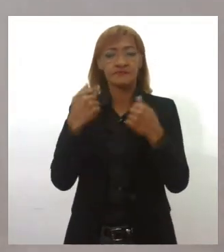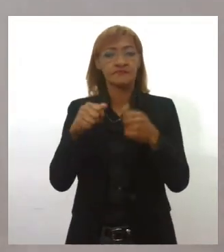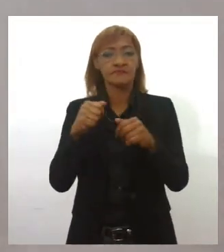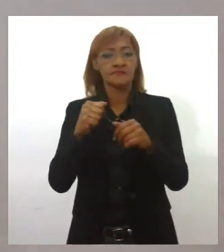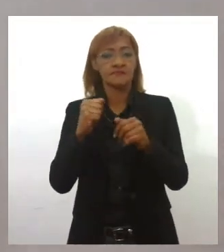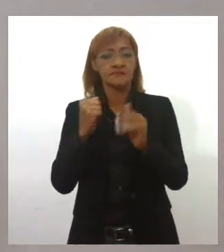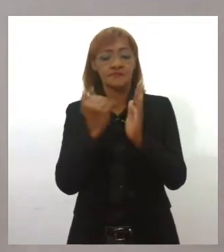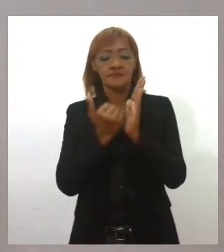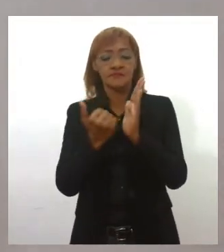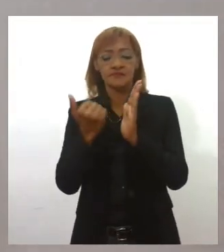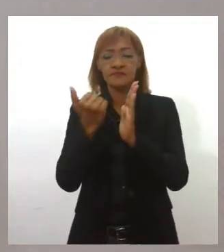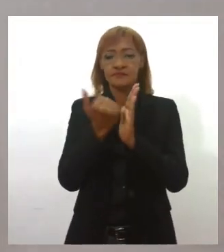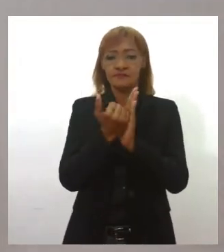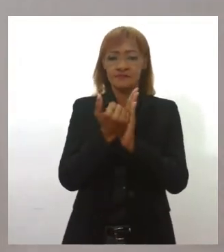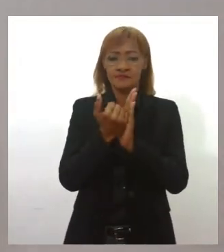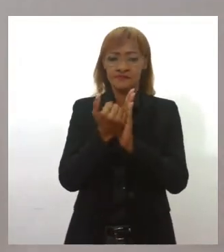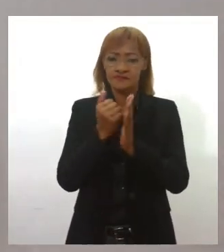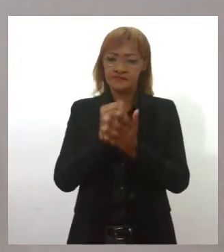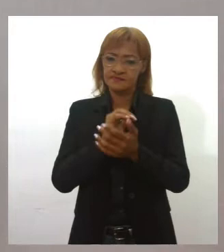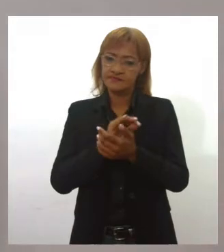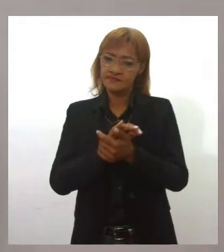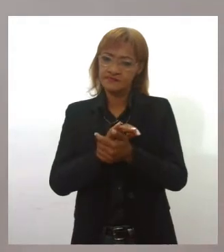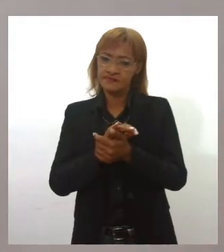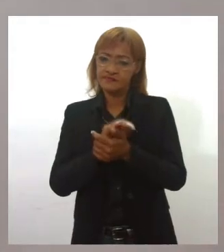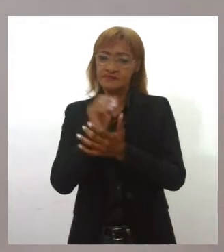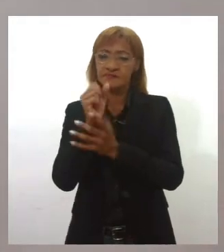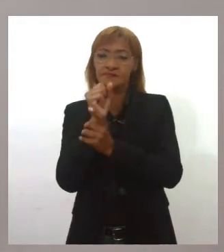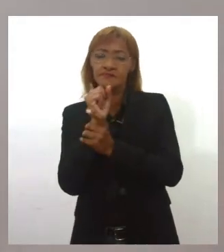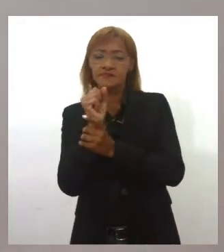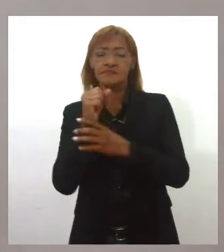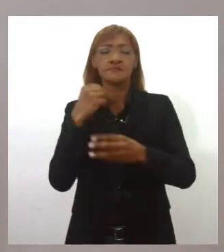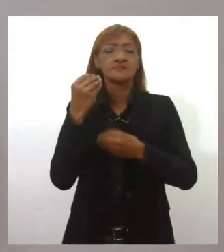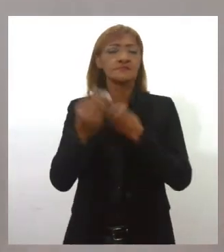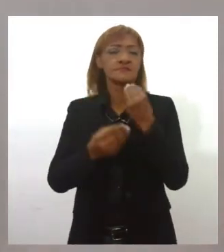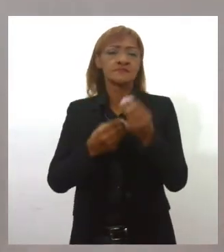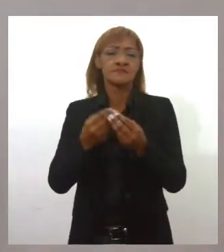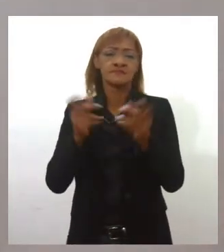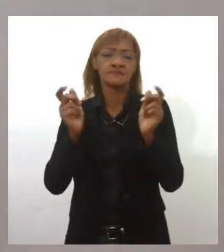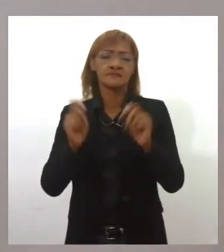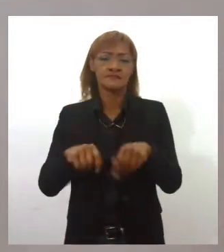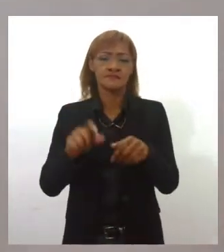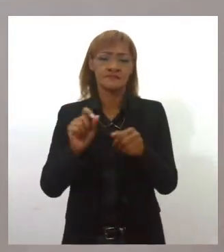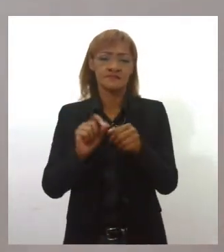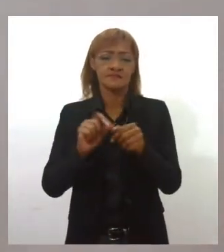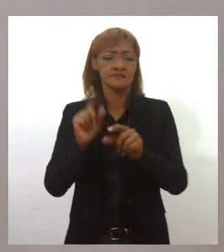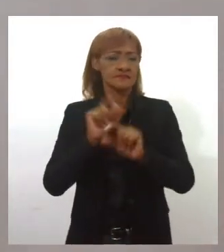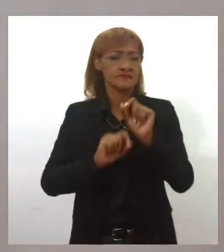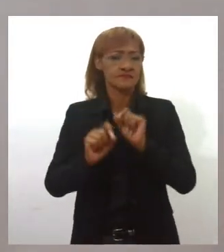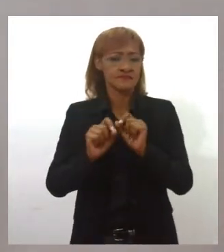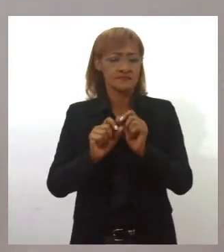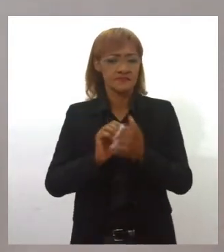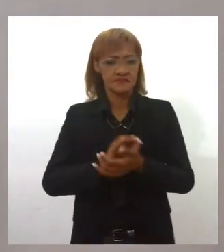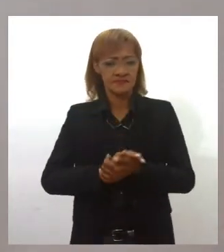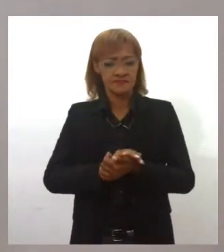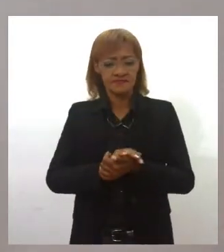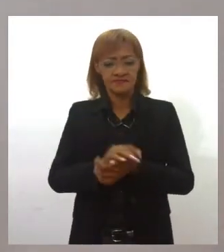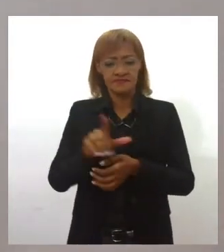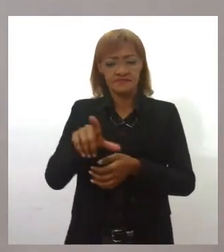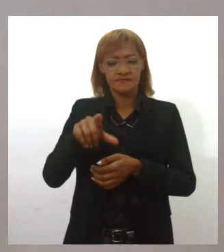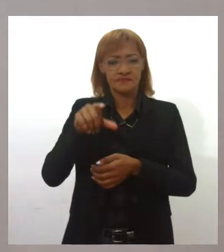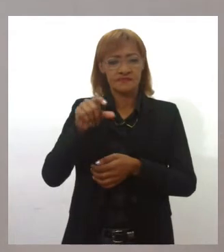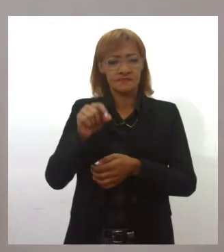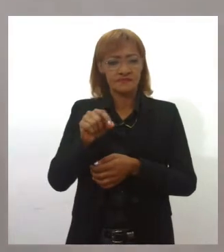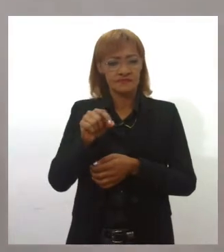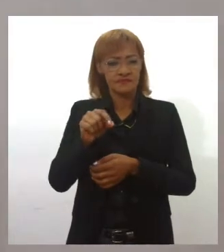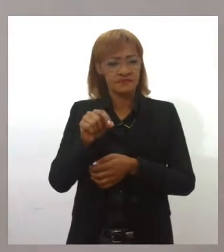do seu verão. E como é a gente pode fazer essa fotoproteção? Escolhendo a sombra,